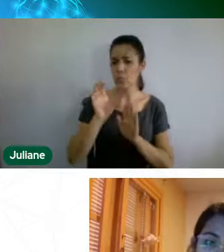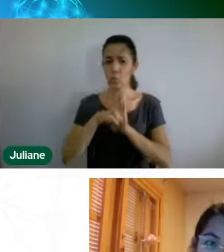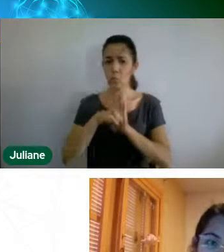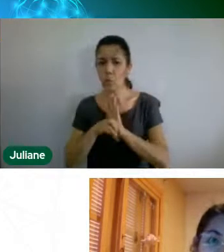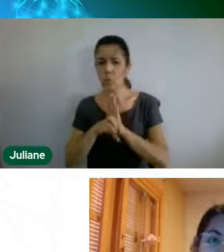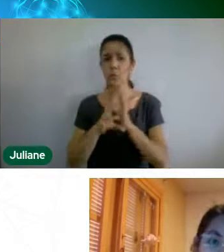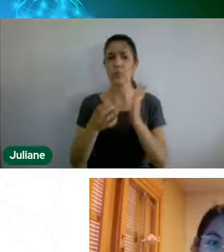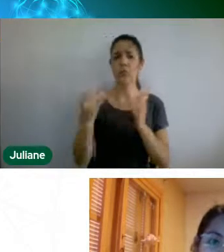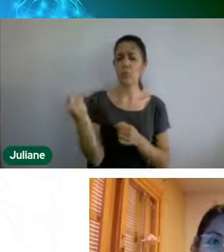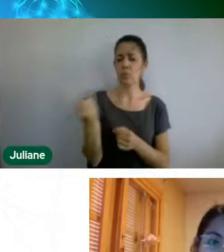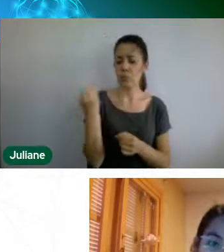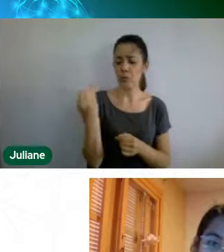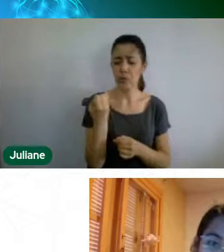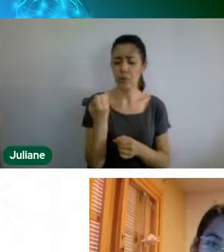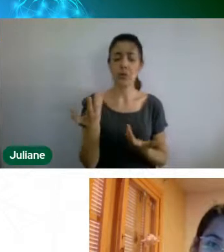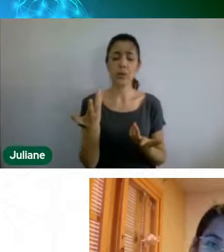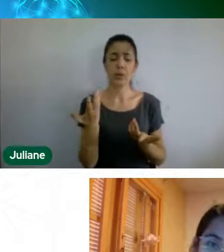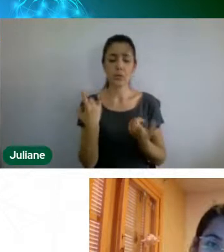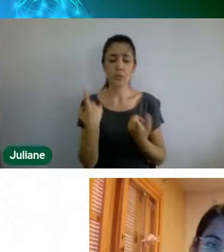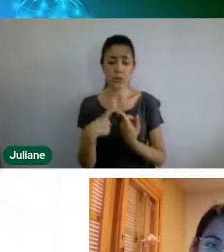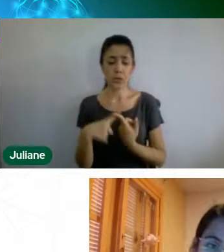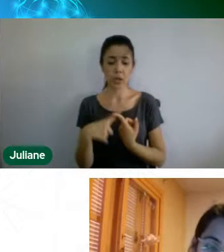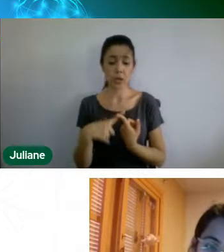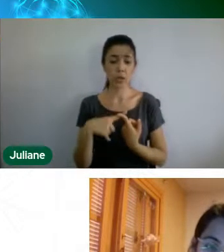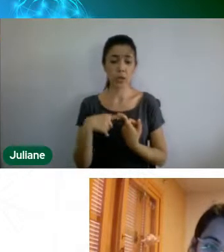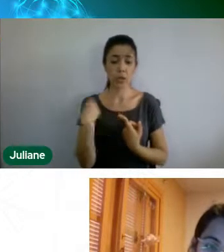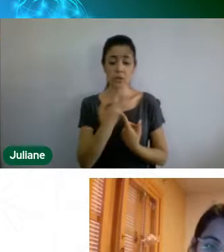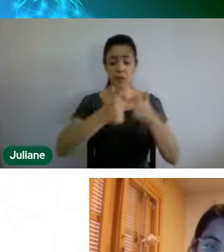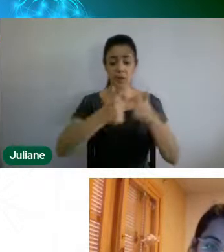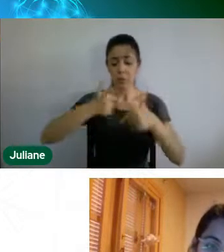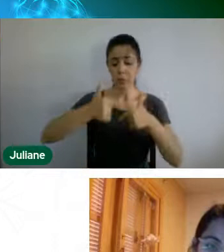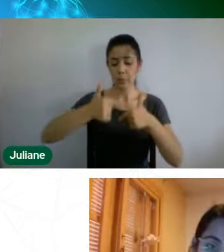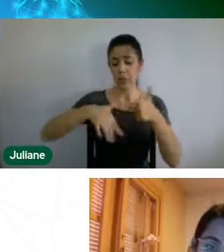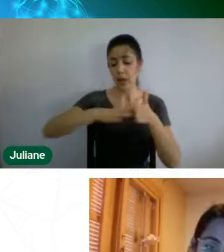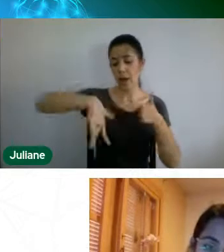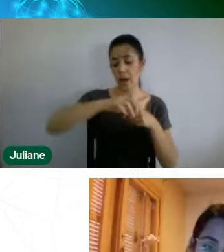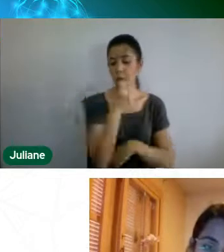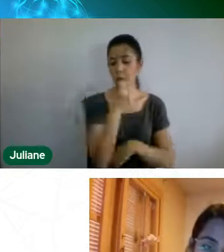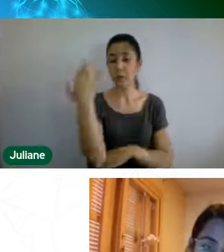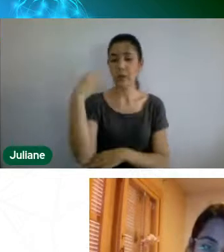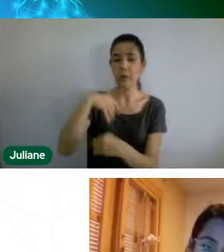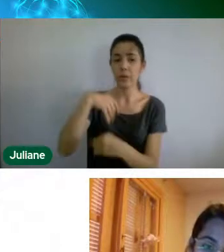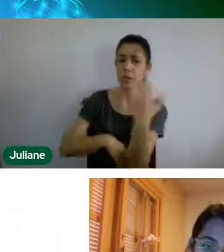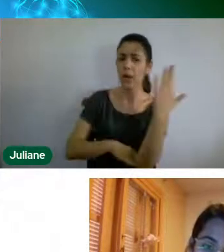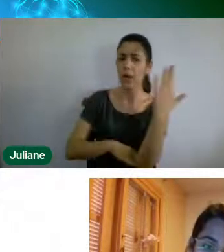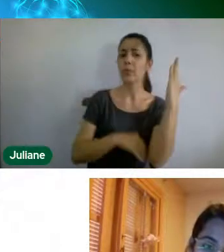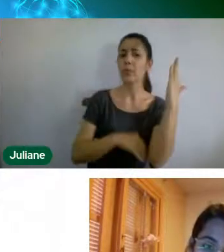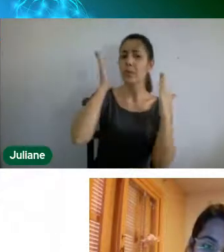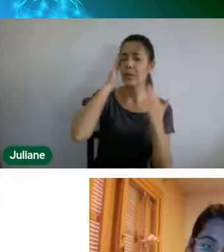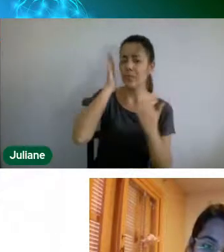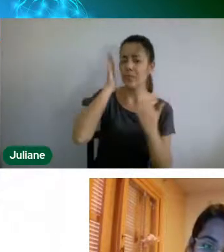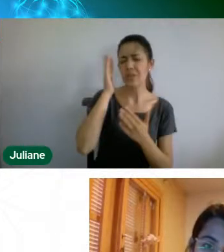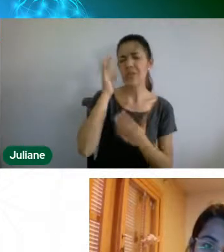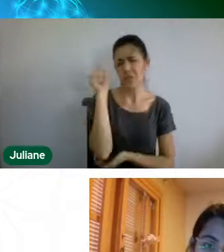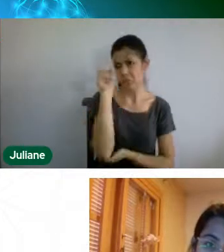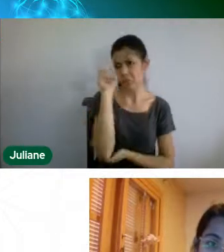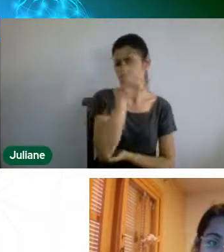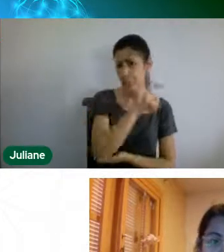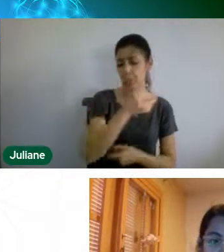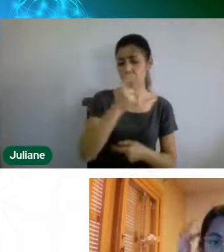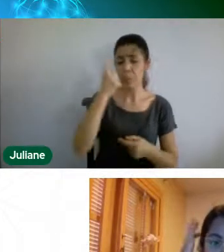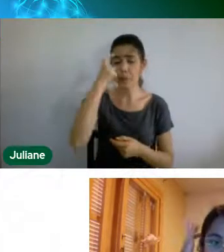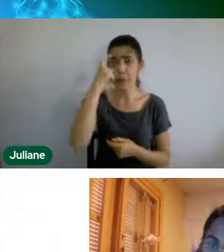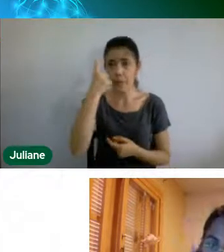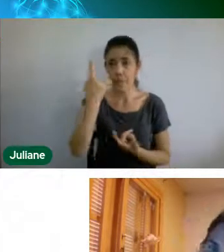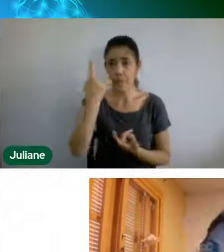também, então quando a gente fala do meio ambiente é complicado, imagina puxar a paleontologia, que é um tema interessantíssimo, mas muito longe